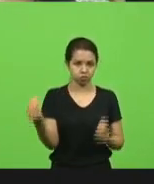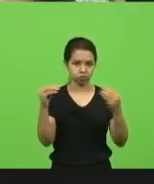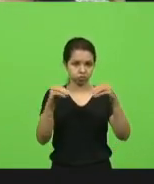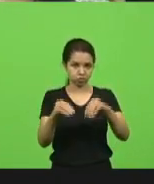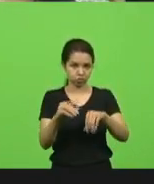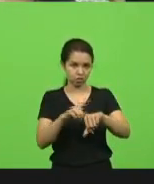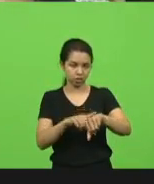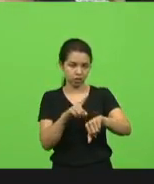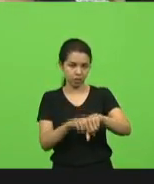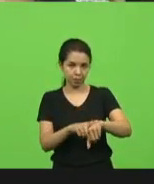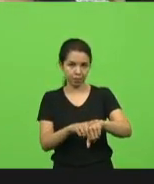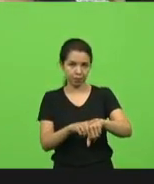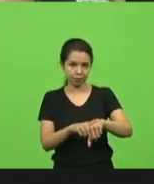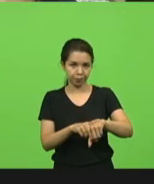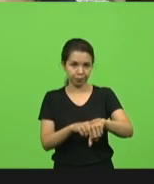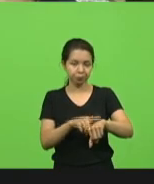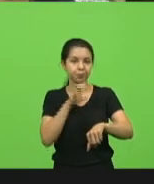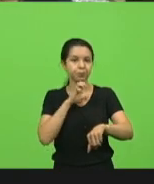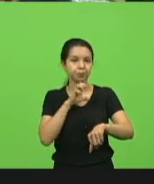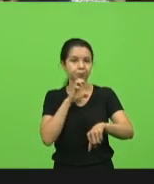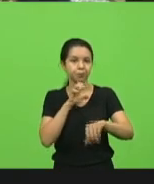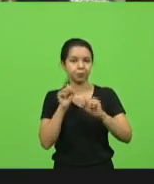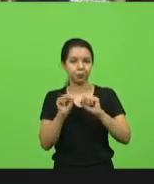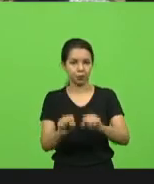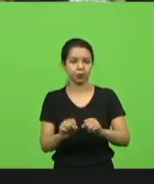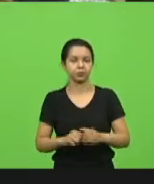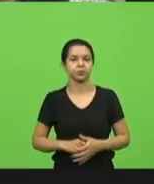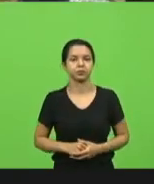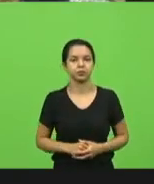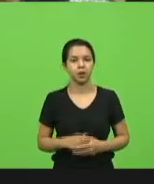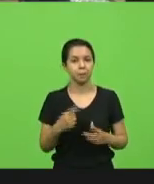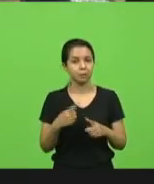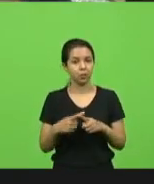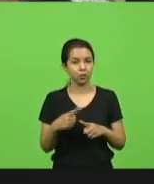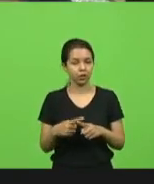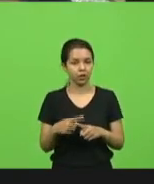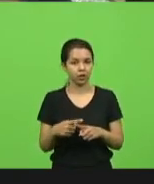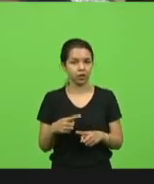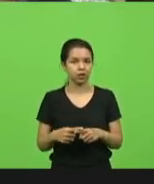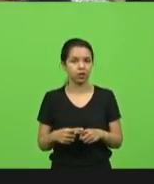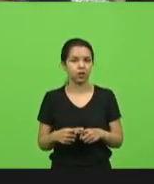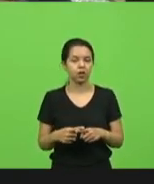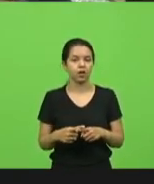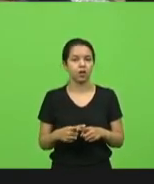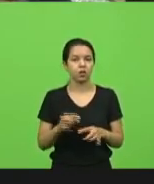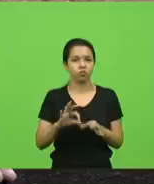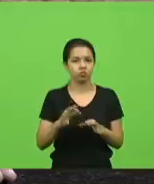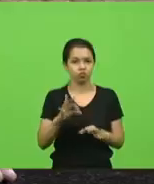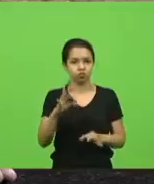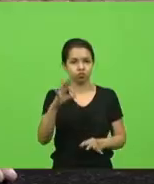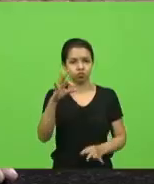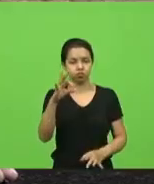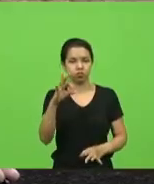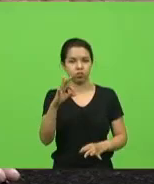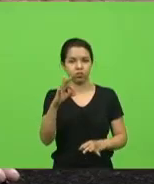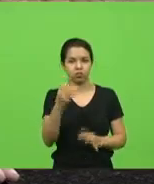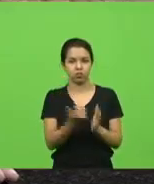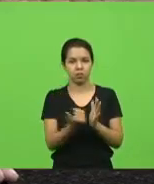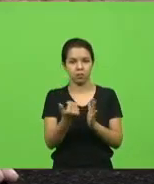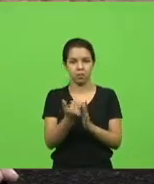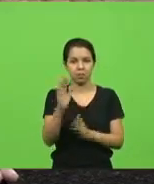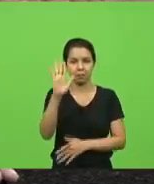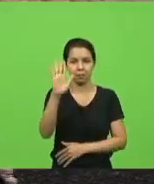por gentileza, se pudesse fazer essa gentileza para a gente, até porque se estenderam na parte que foi feita.